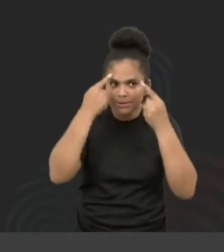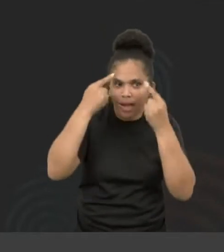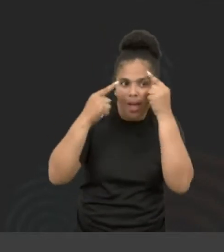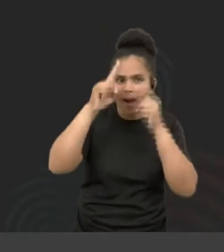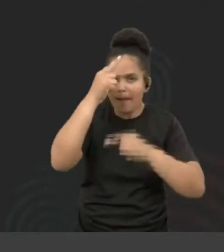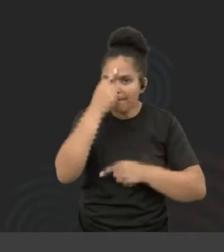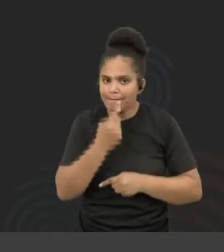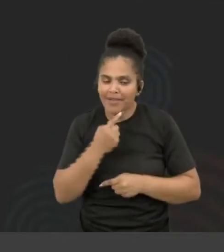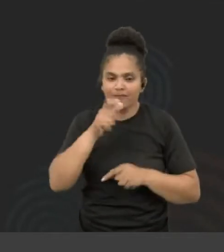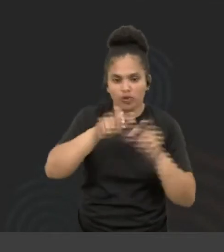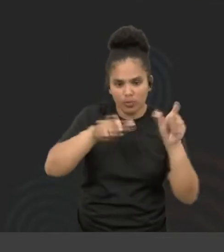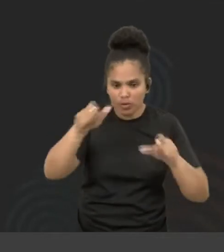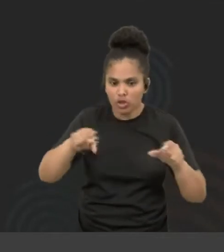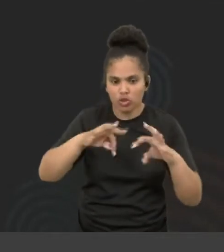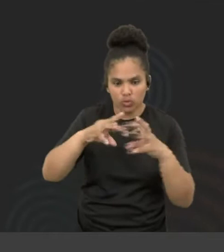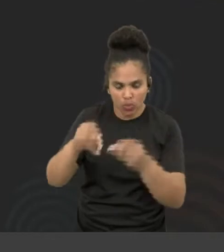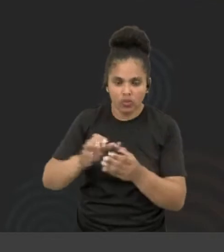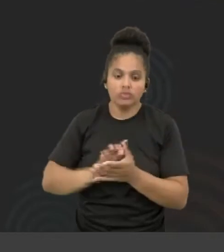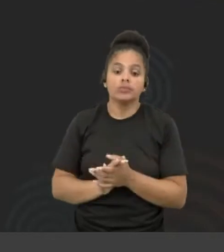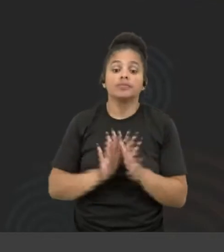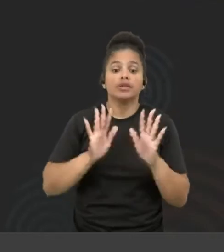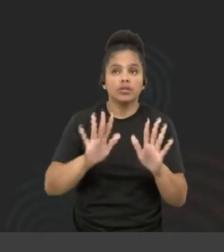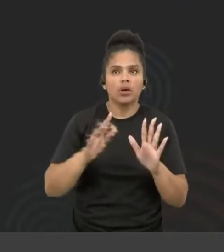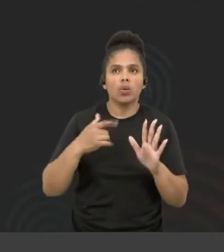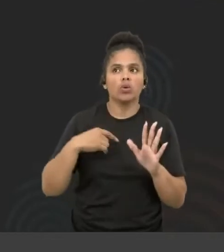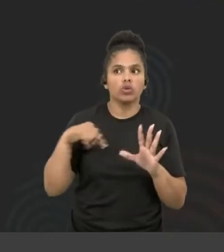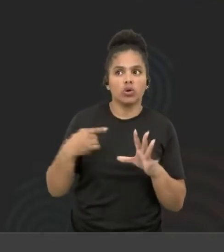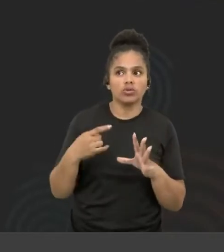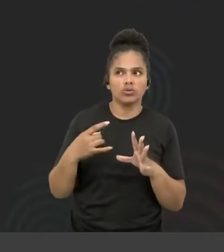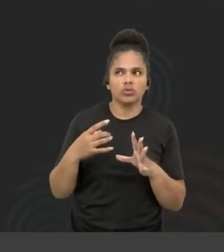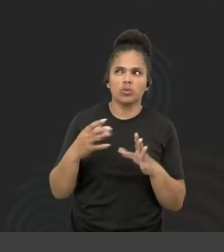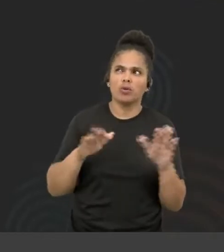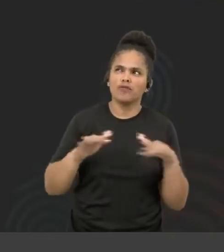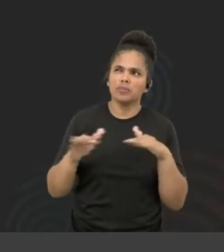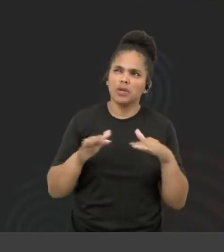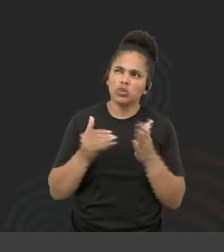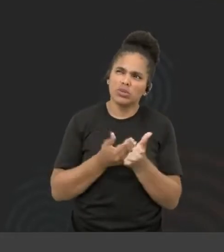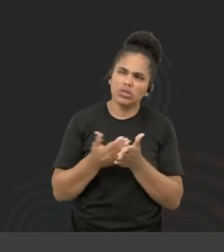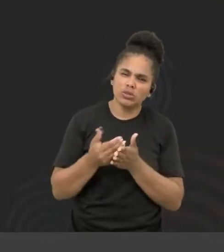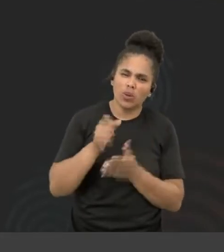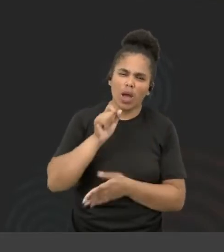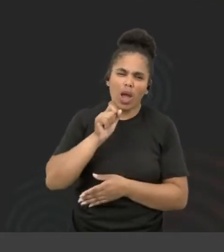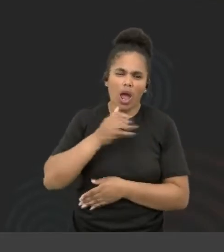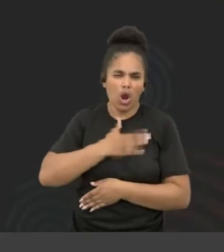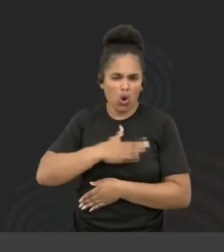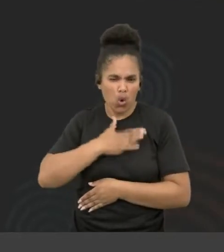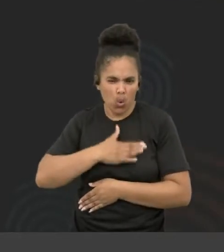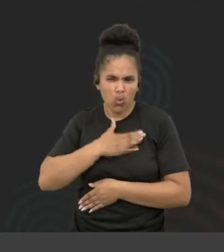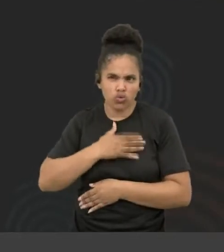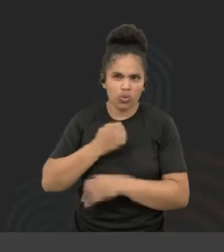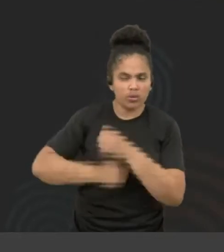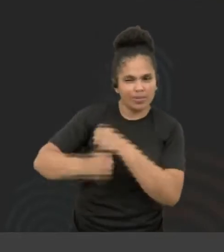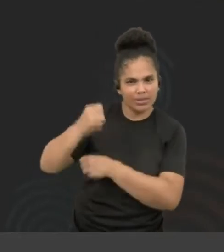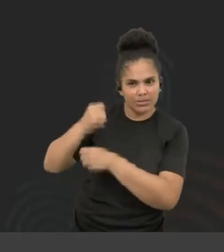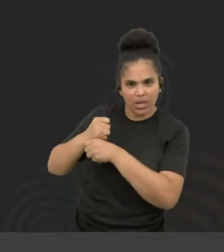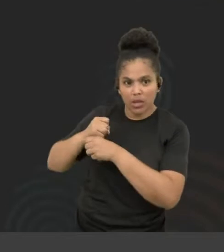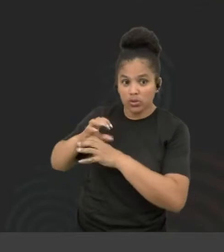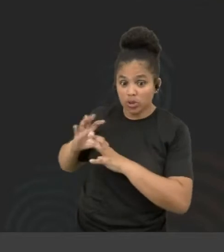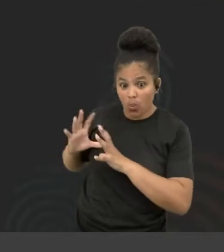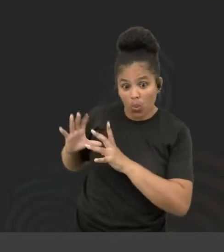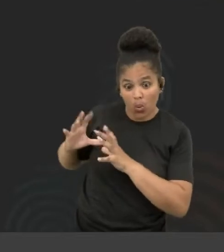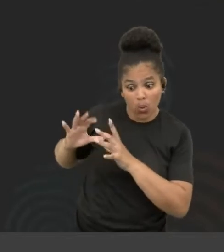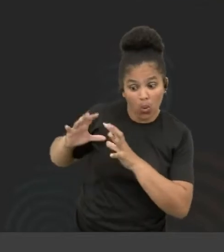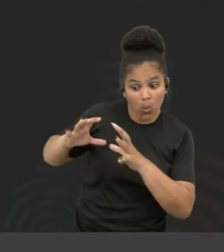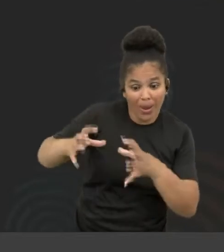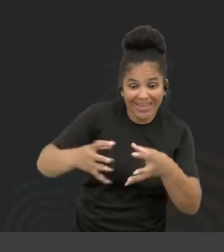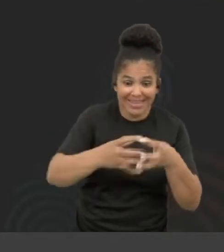Vamos trazer um time de acessibilidade. Isso aconteceu em... Esse movimento começou em agosto do ano passado e o time se formou. Estamos lá com muitas